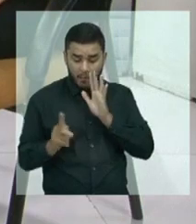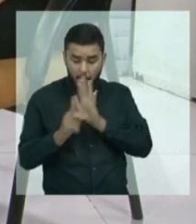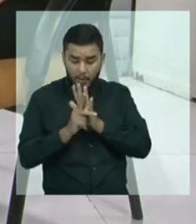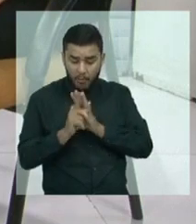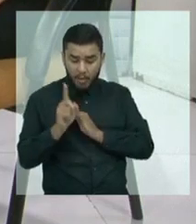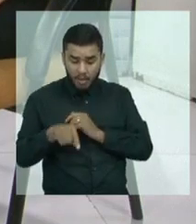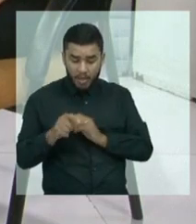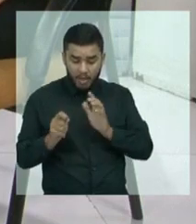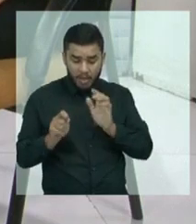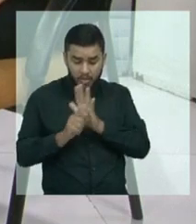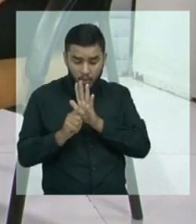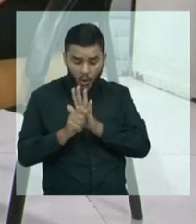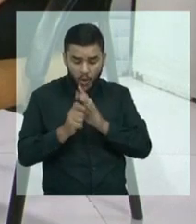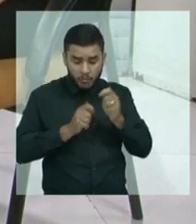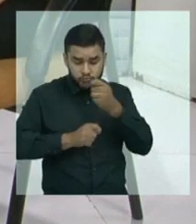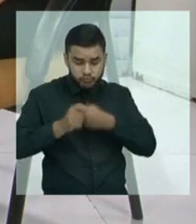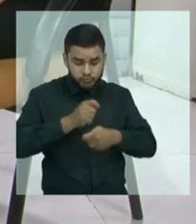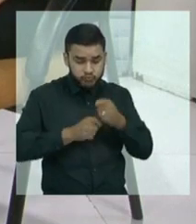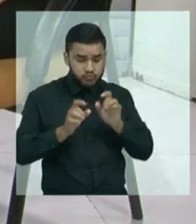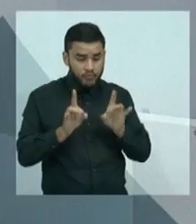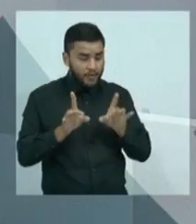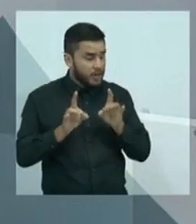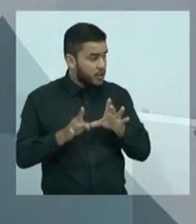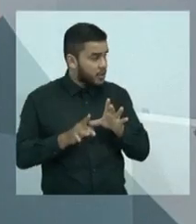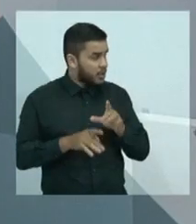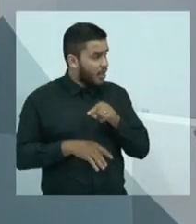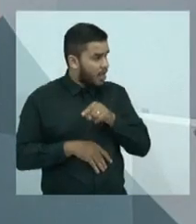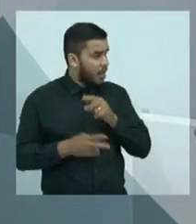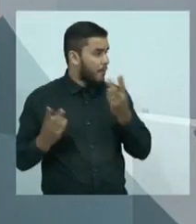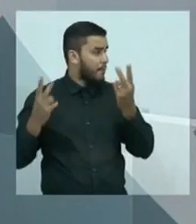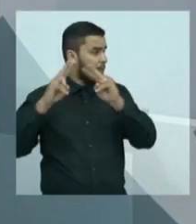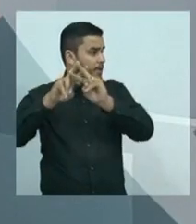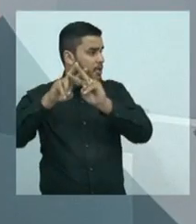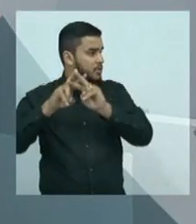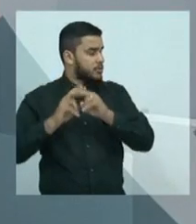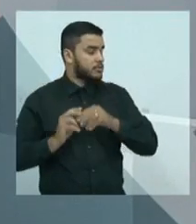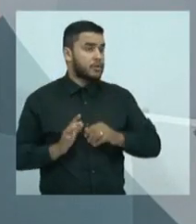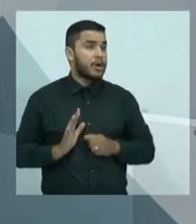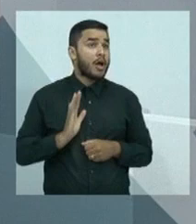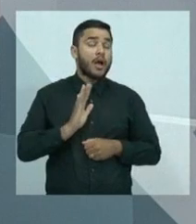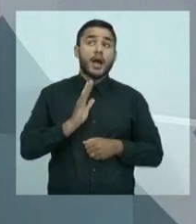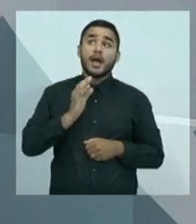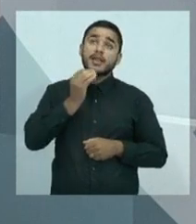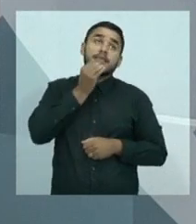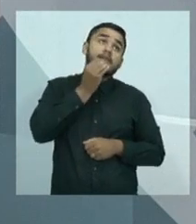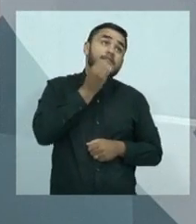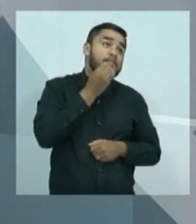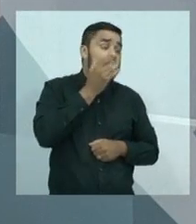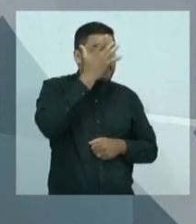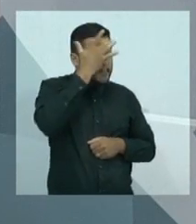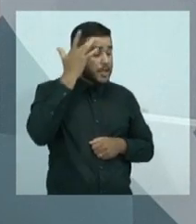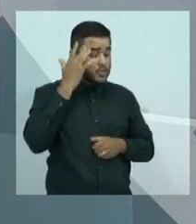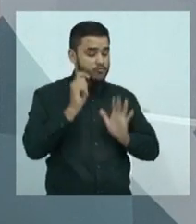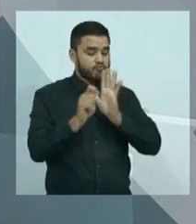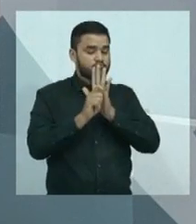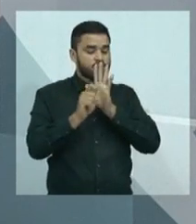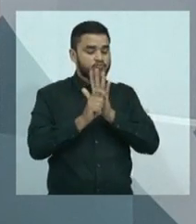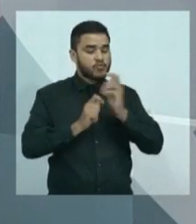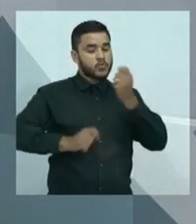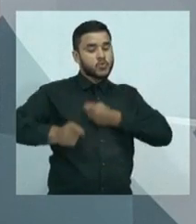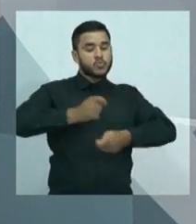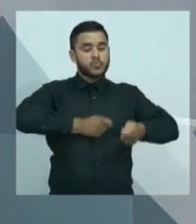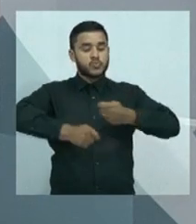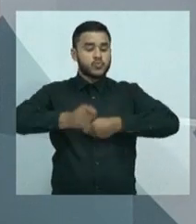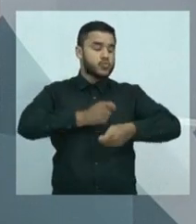E que outros argumentam que o ideal seria perseguir aqueles grandes traficantes, aqueles que têm grandes volumes de